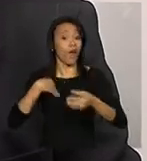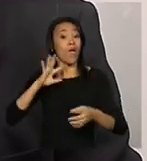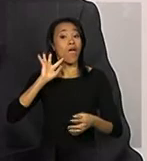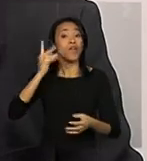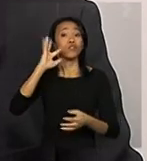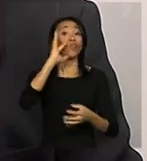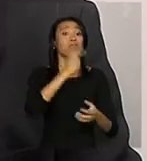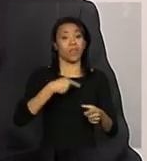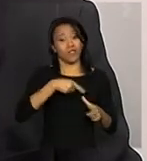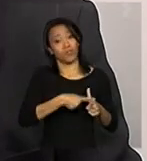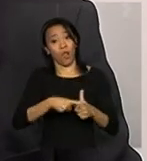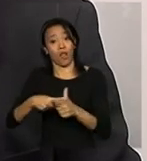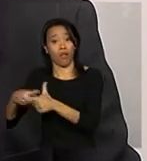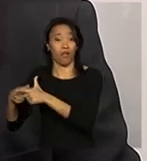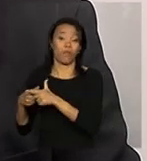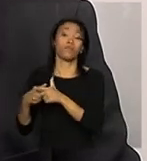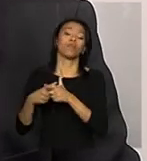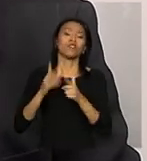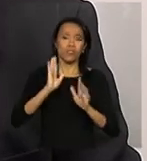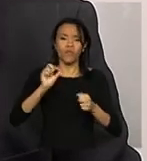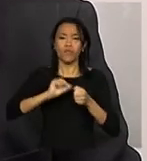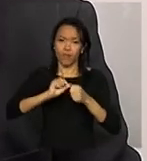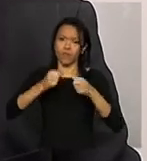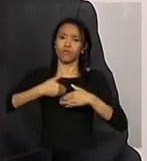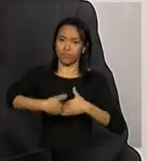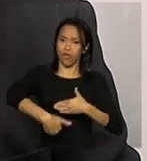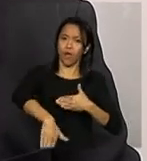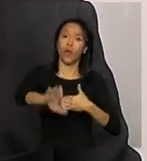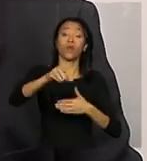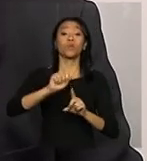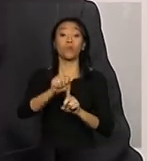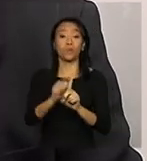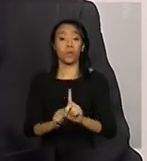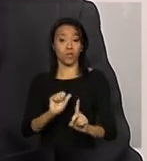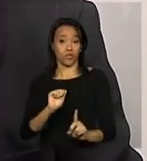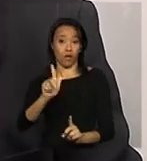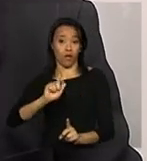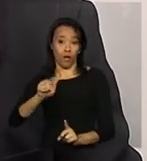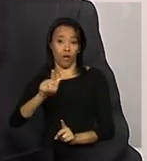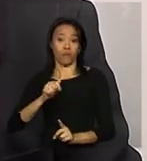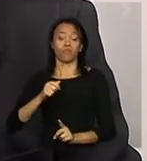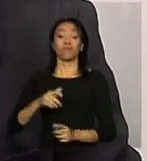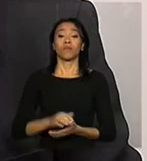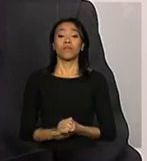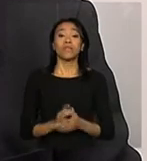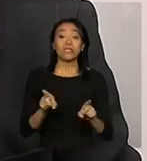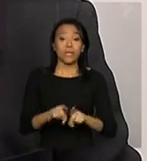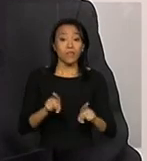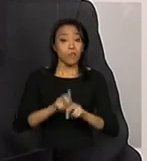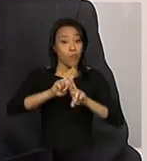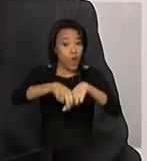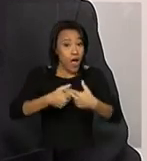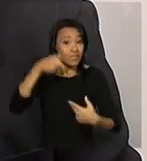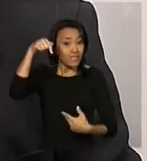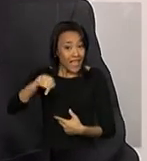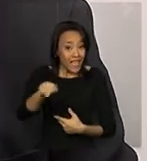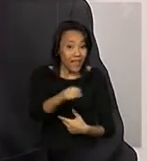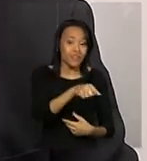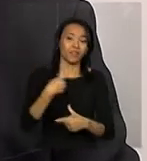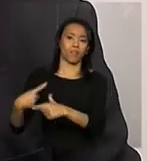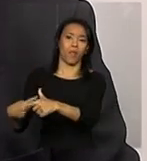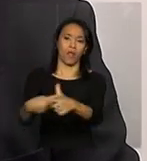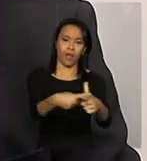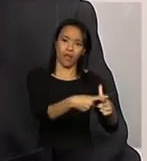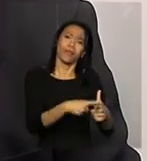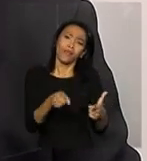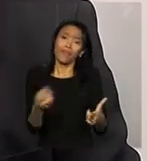problemas. Isso foi feito agora no decorrer do mês de agosto. Então, em função desses problemas que nós tivemos, até por ser um